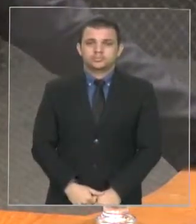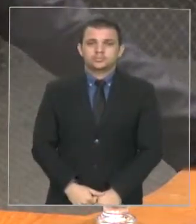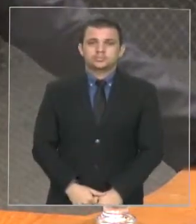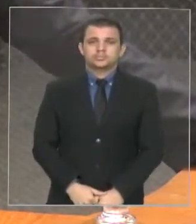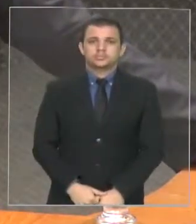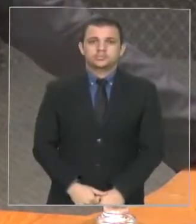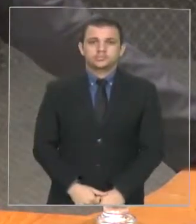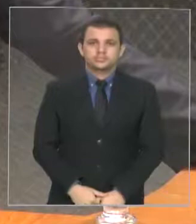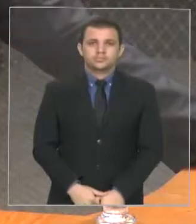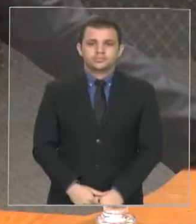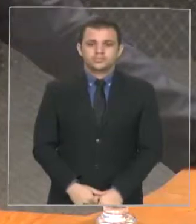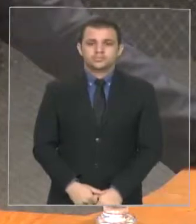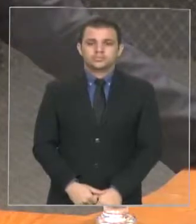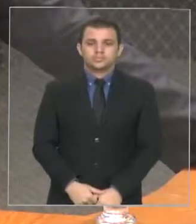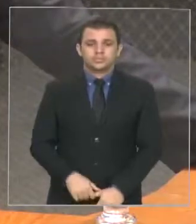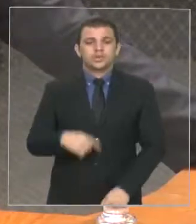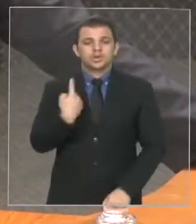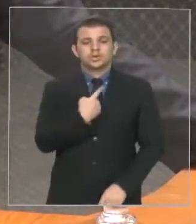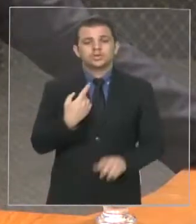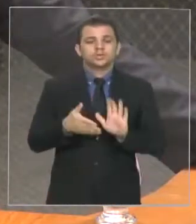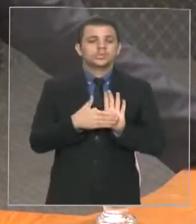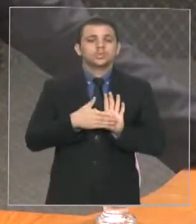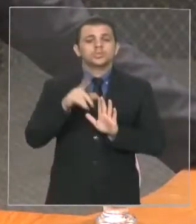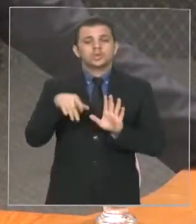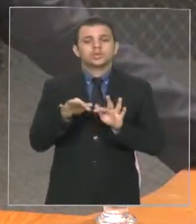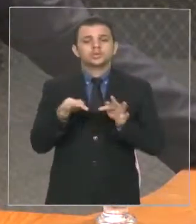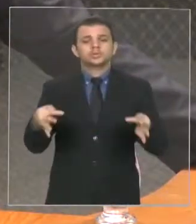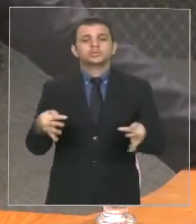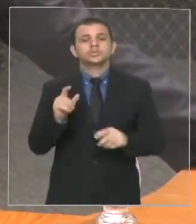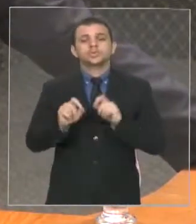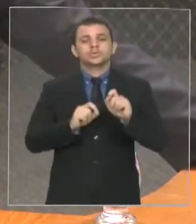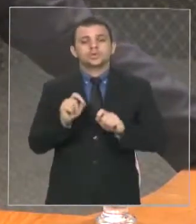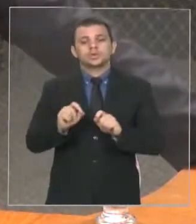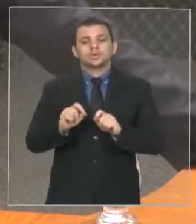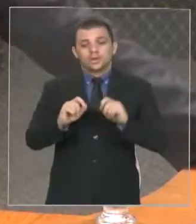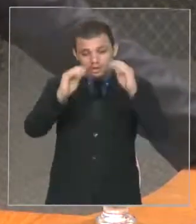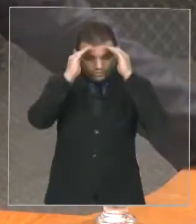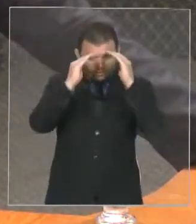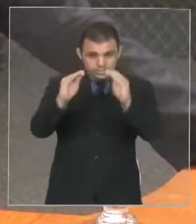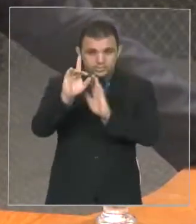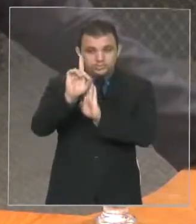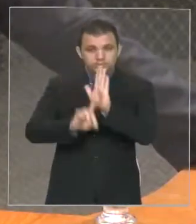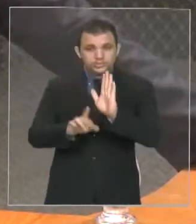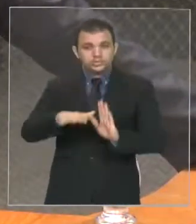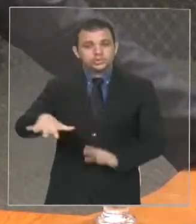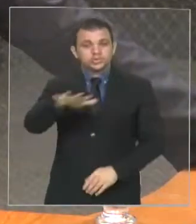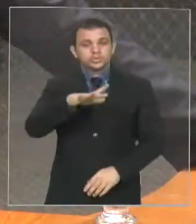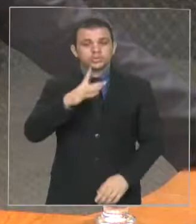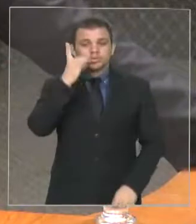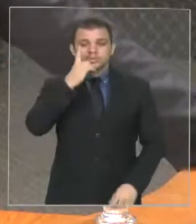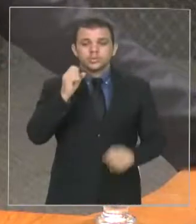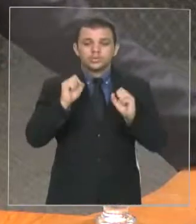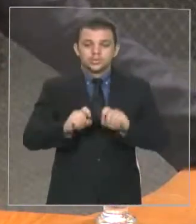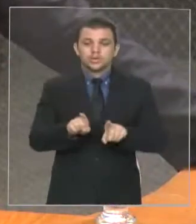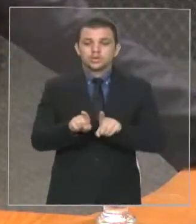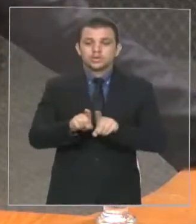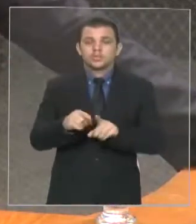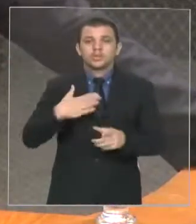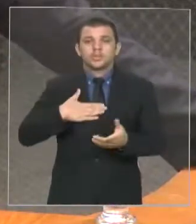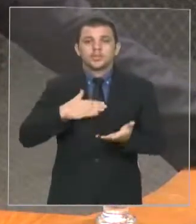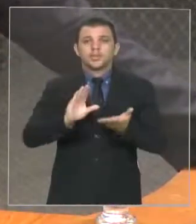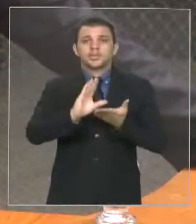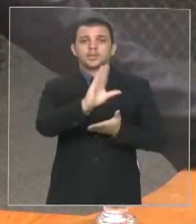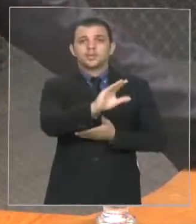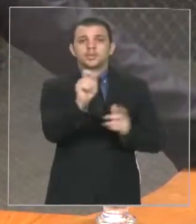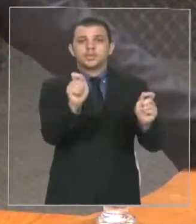O que nós estamos propondo é simples, é um respeito ao direito parlamentar de também ter as suas emendas cumpridas, porque aprovadas